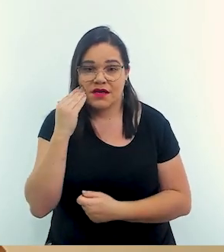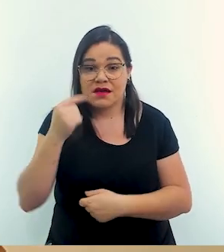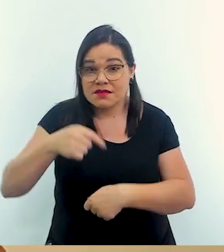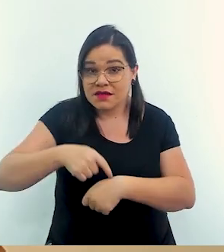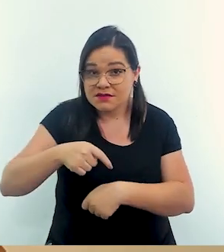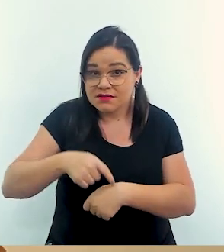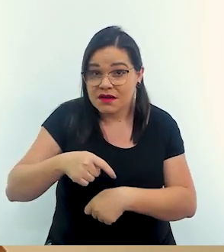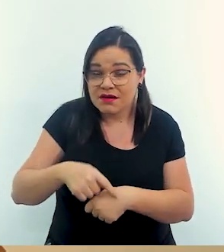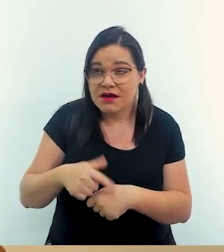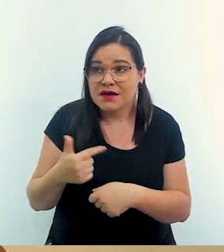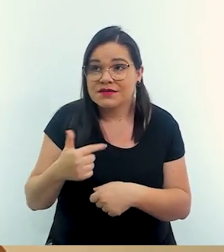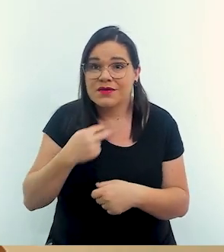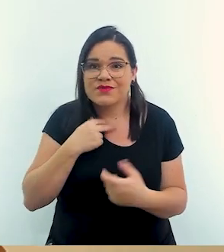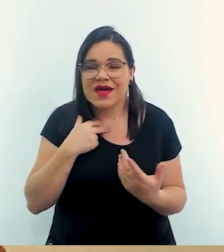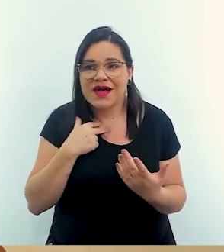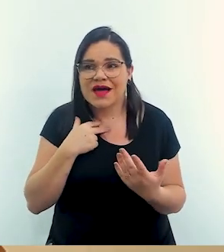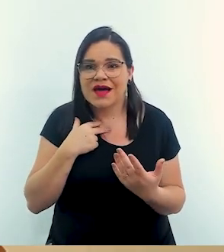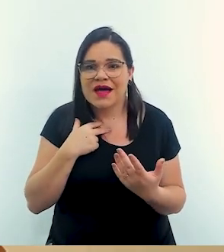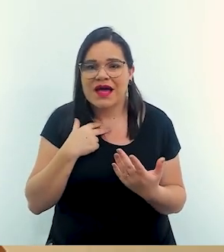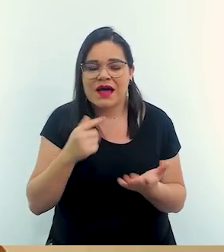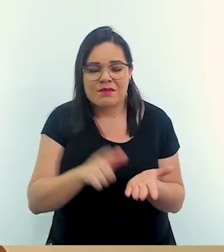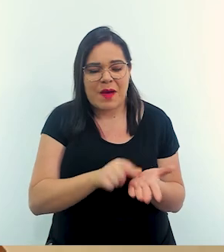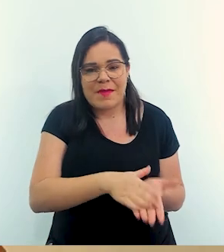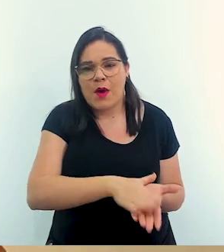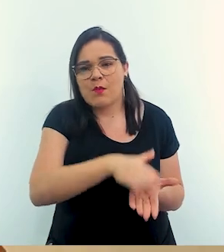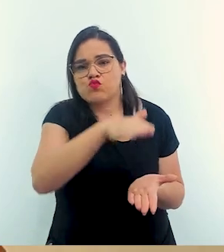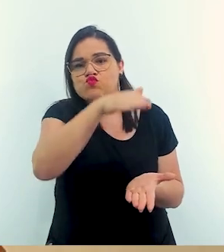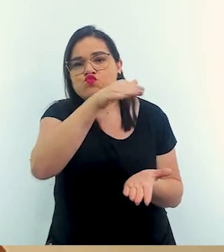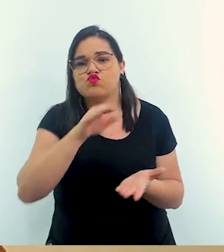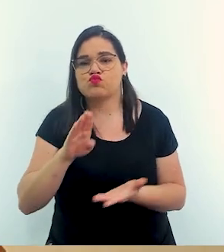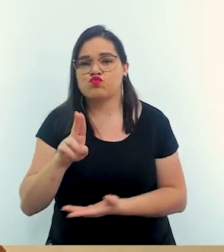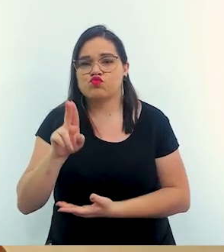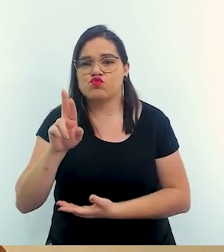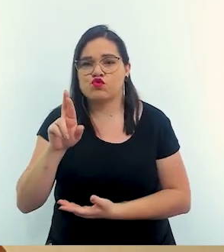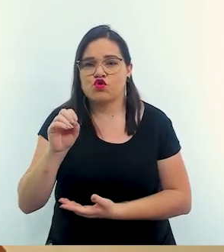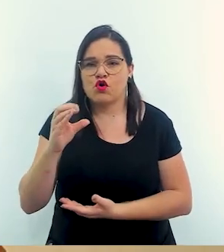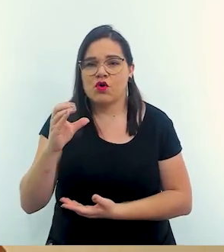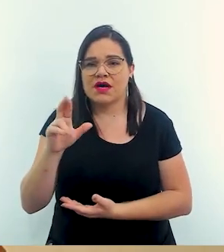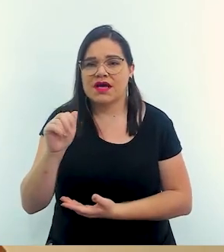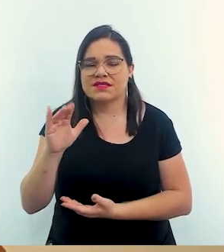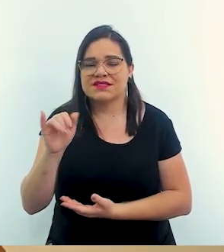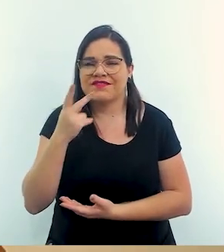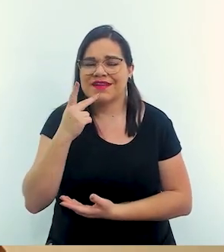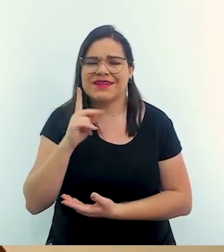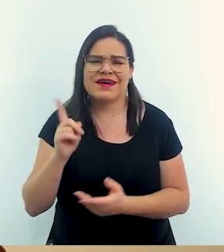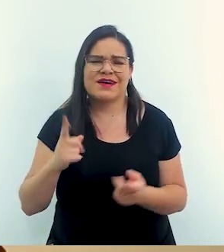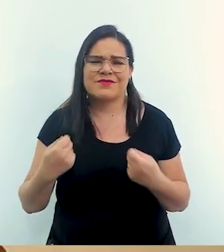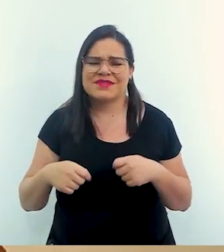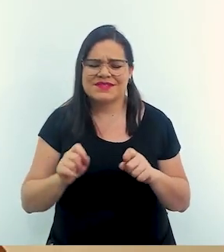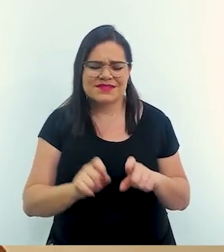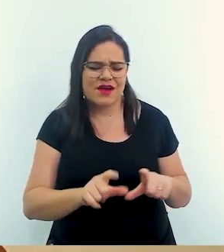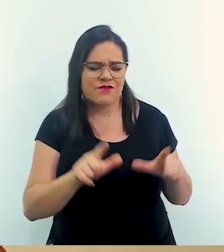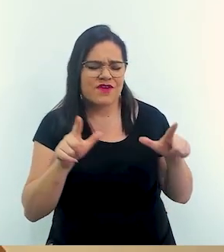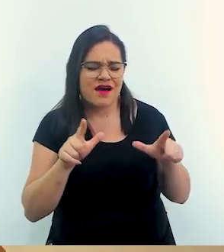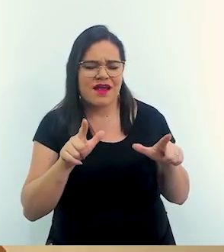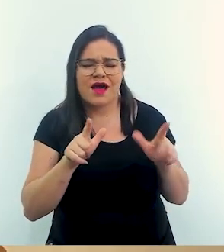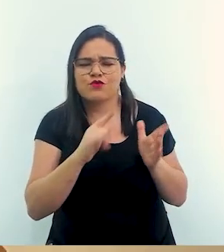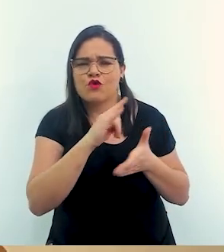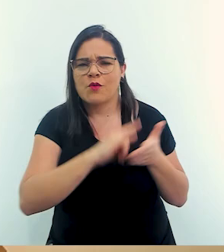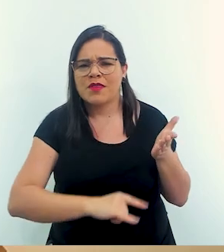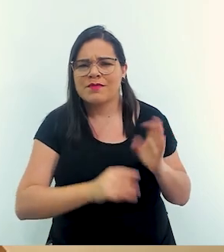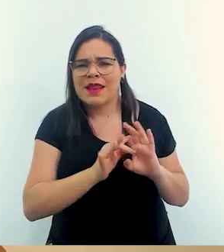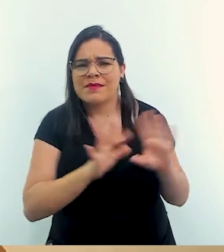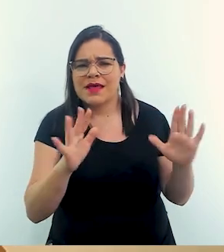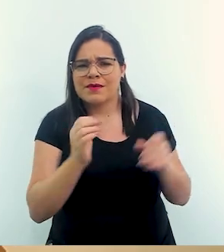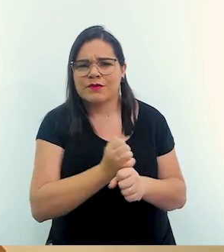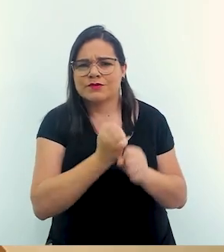nessa hora não dá para a burocracia talvez do poder público colocar poxa mas a gente vai precisar de um alvará de liberação para